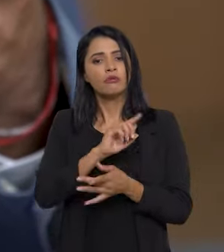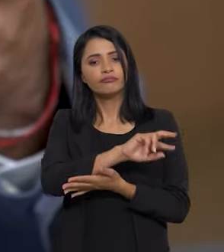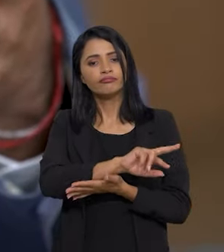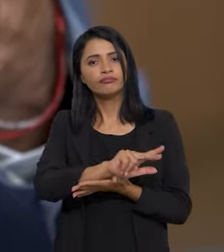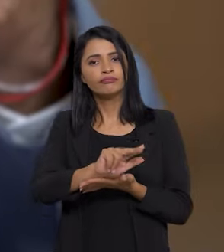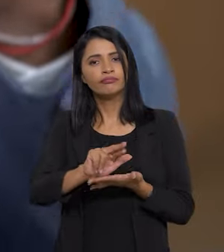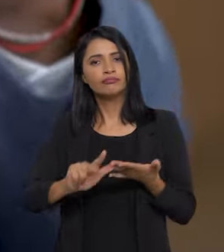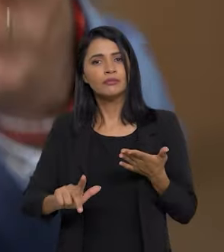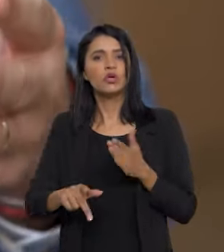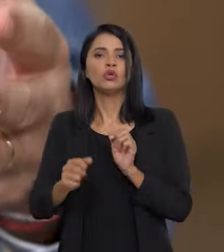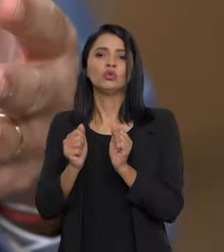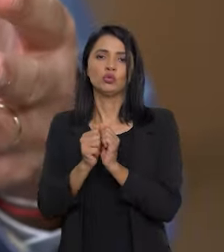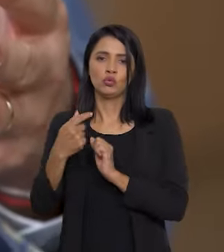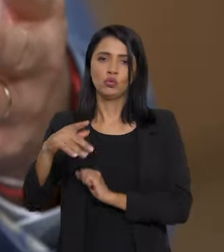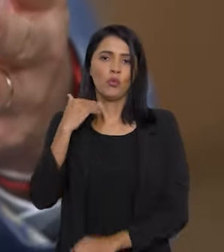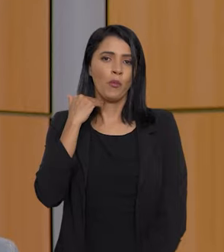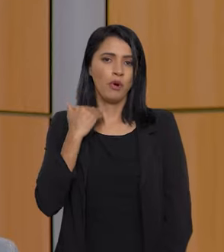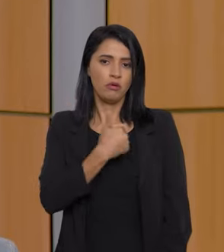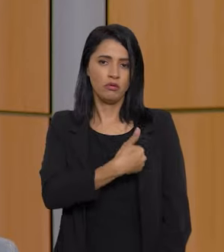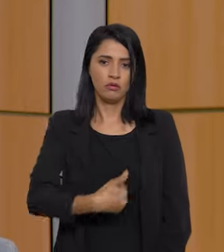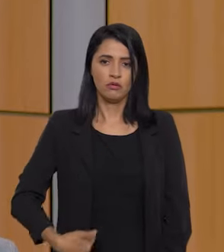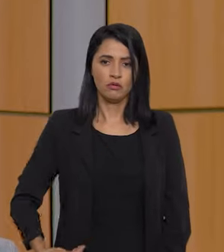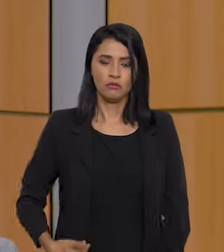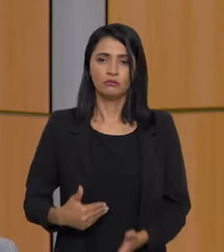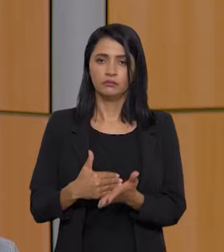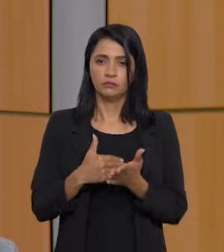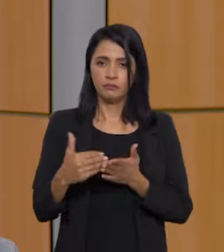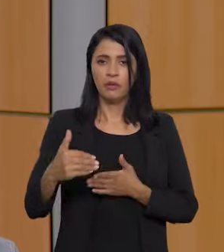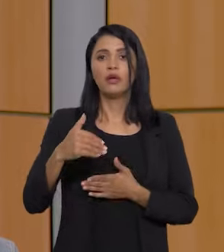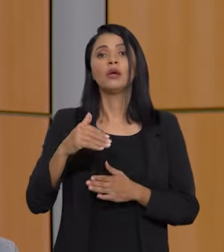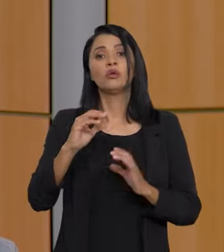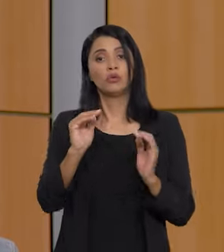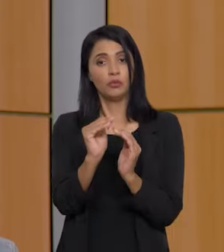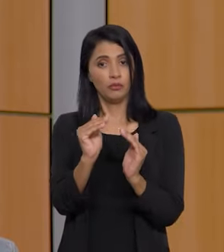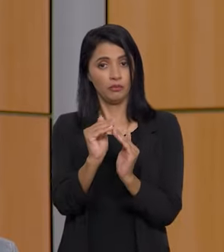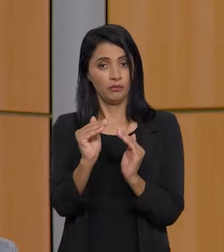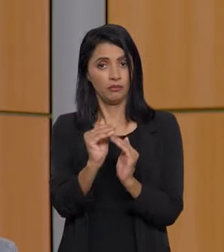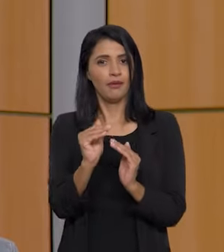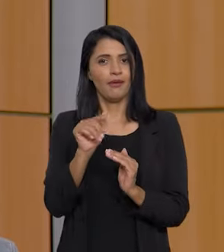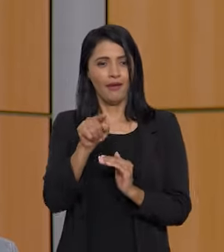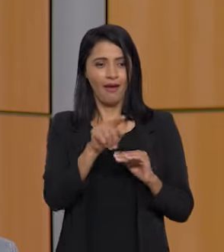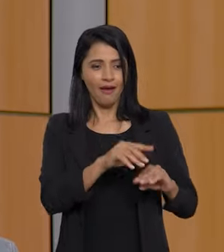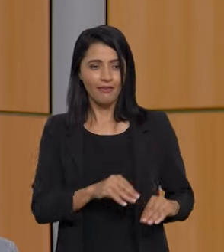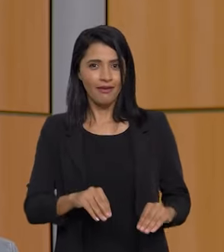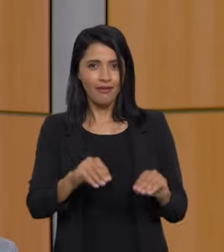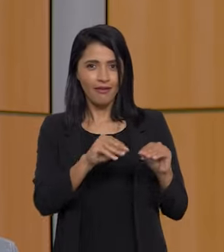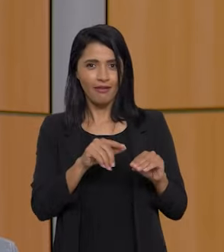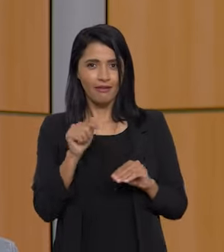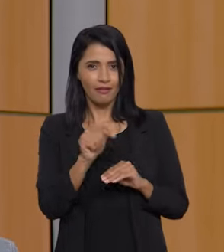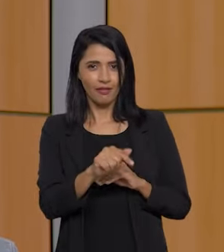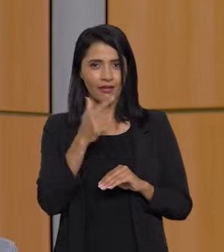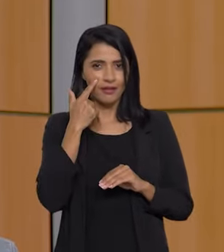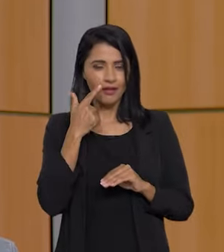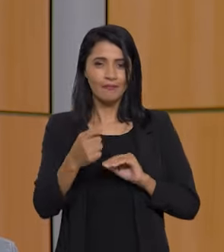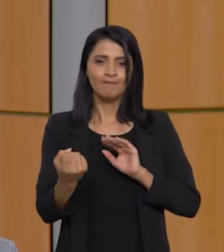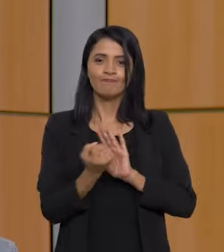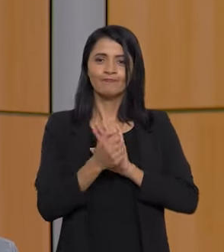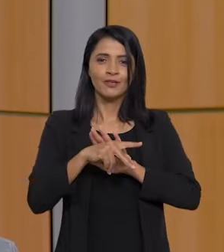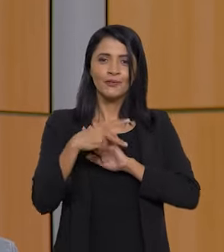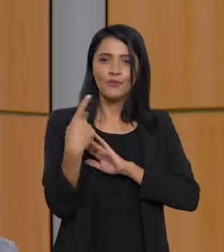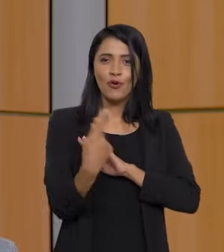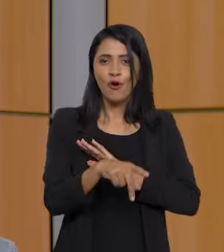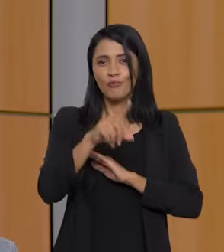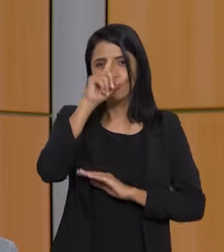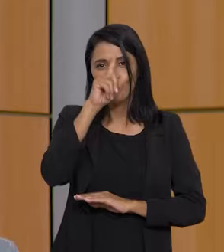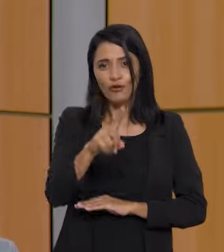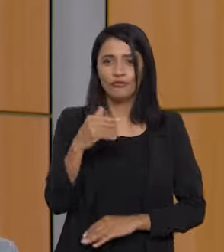contas com os bancos públicos, a começar pelo Banco do Brasil, aquelas terras que estão no patrimônio